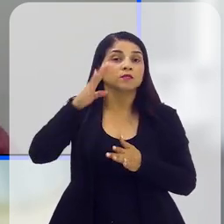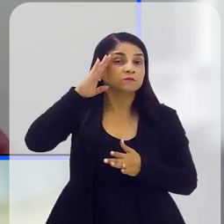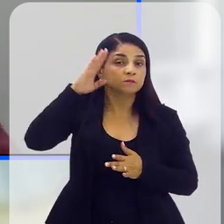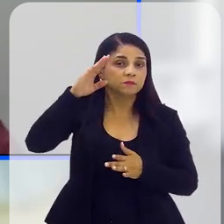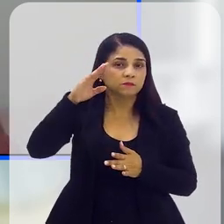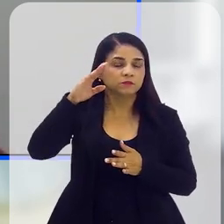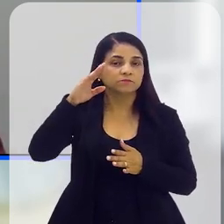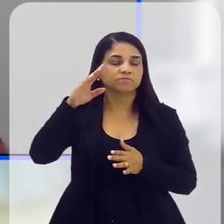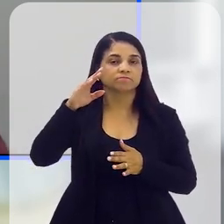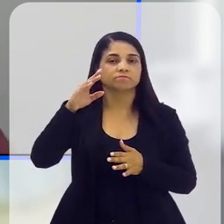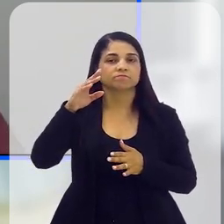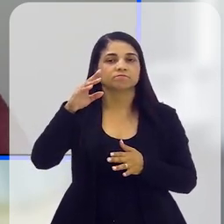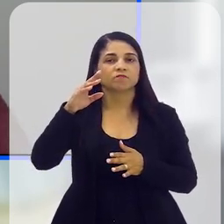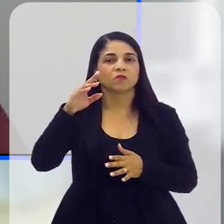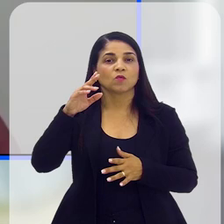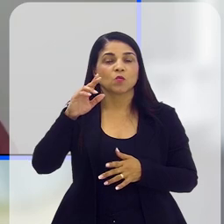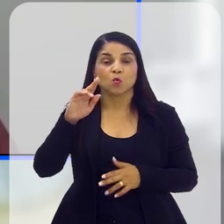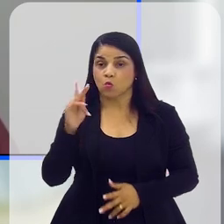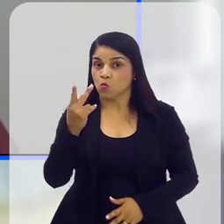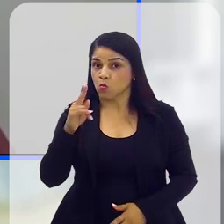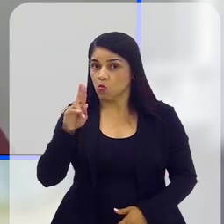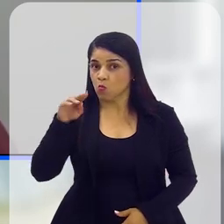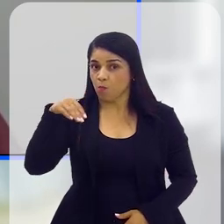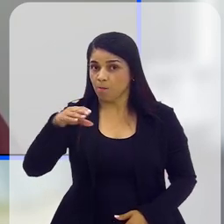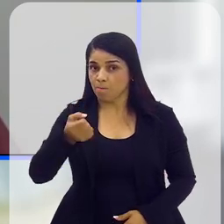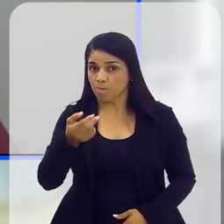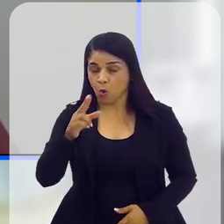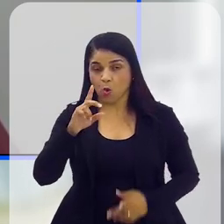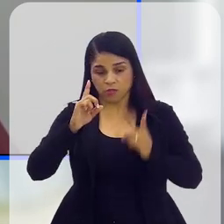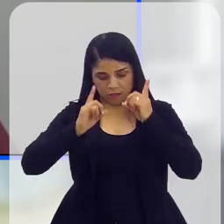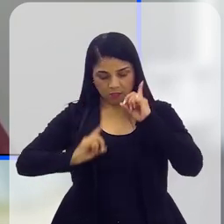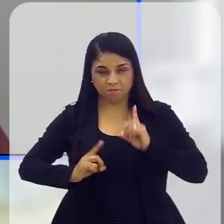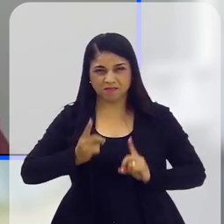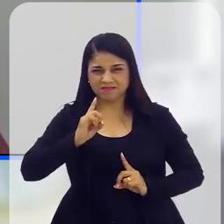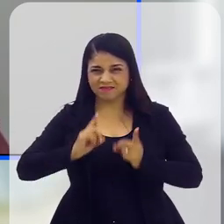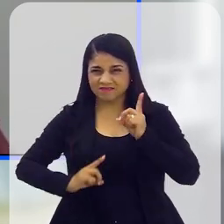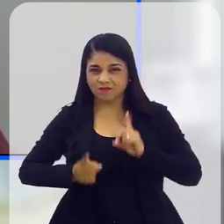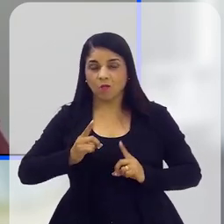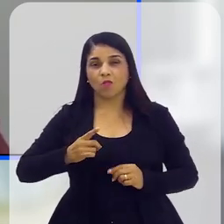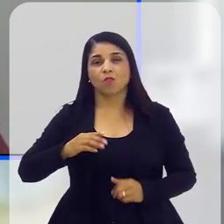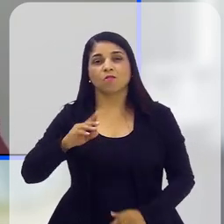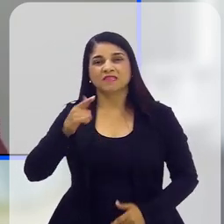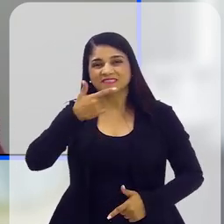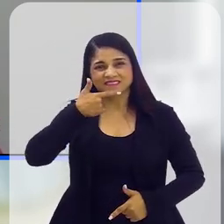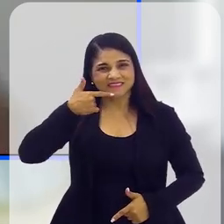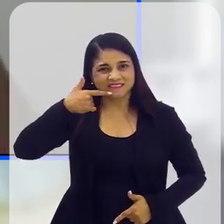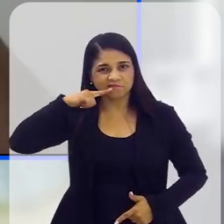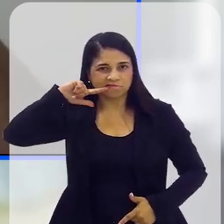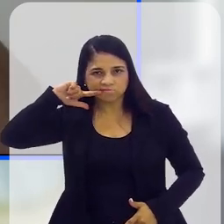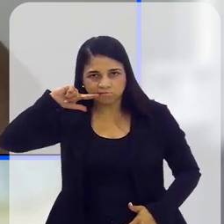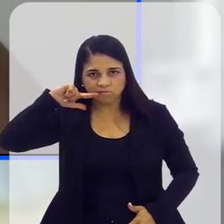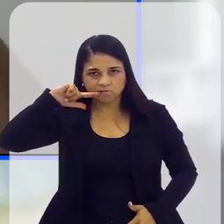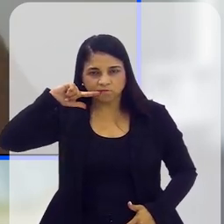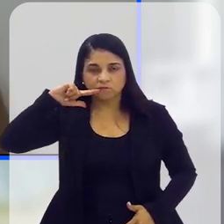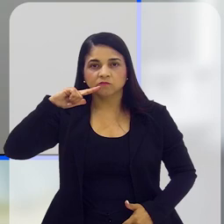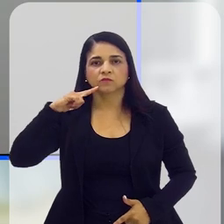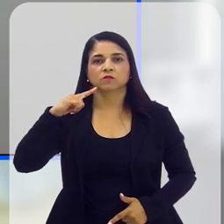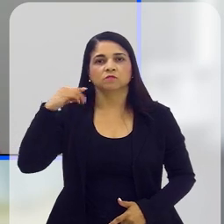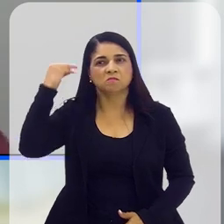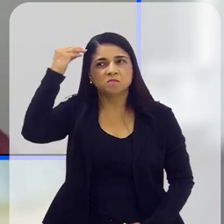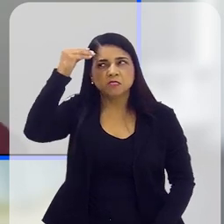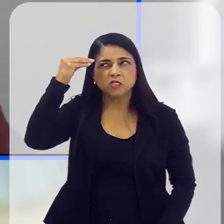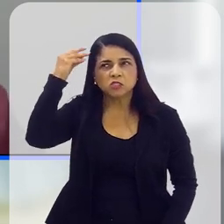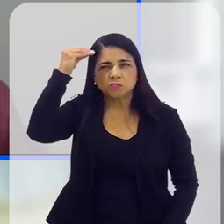relacionados? Transtornos de humor, como depressão e transtorno bipolar, transtornos